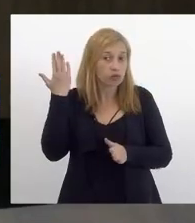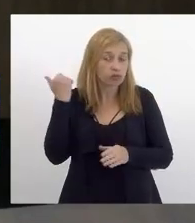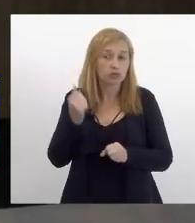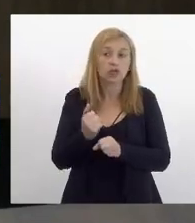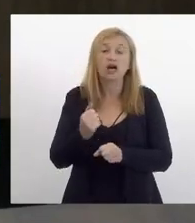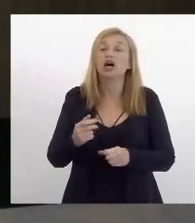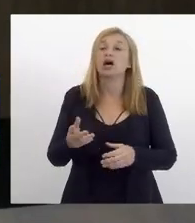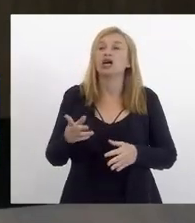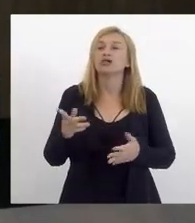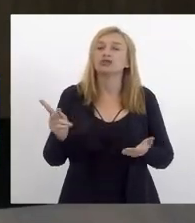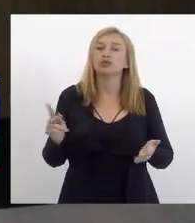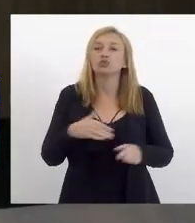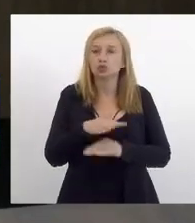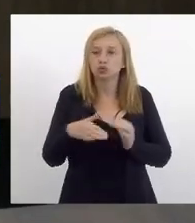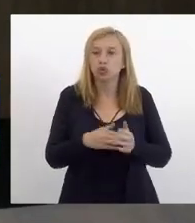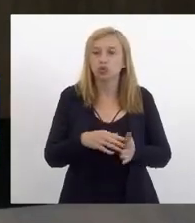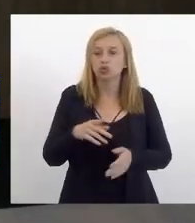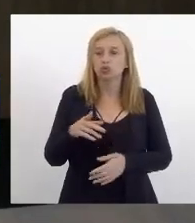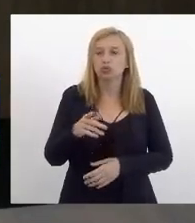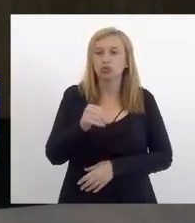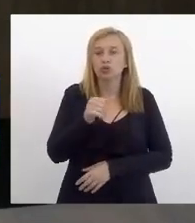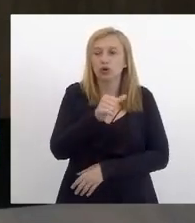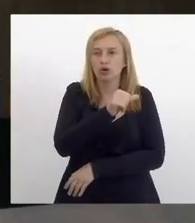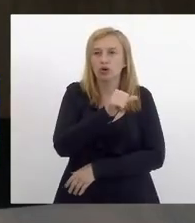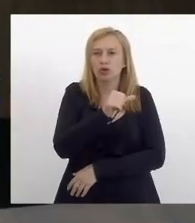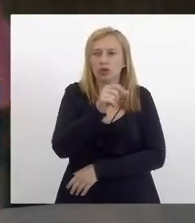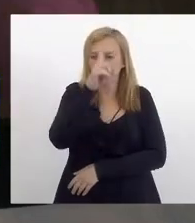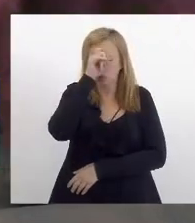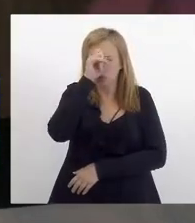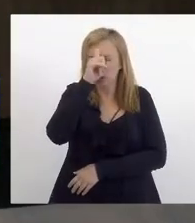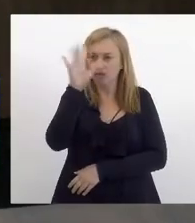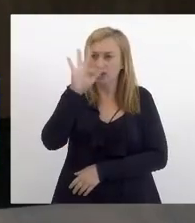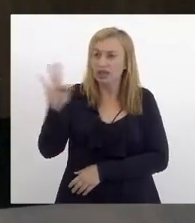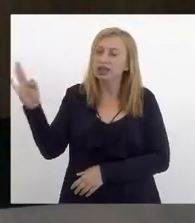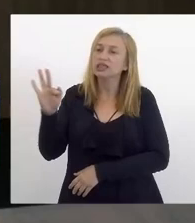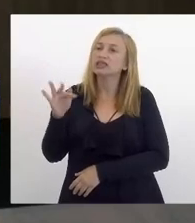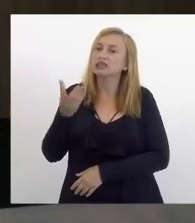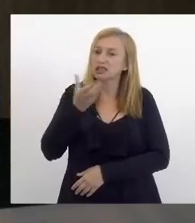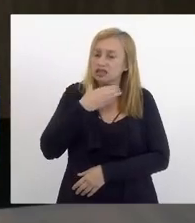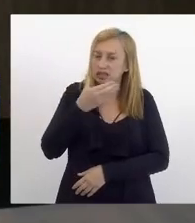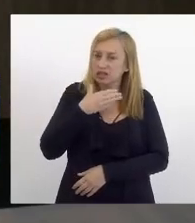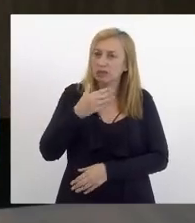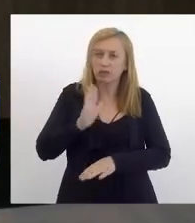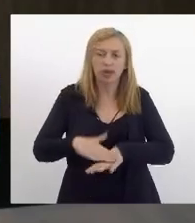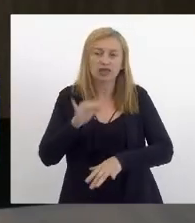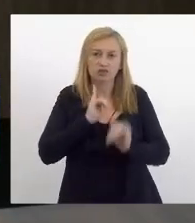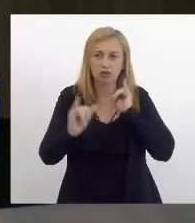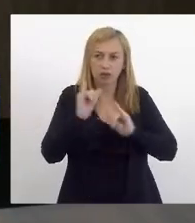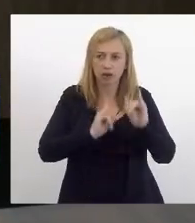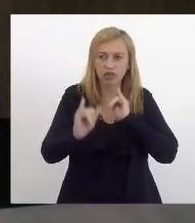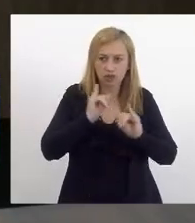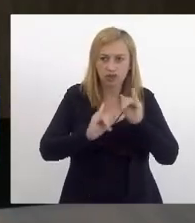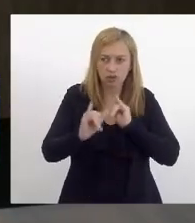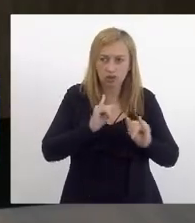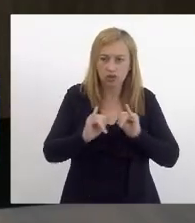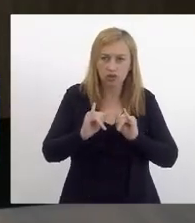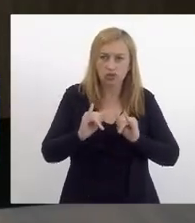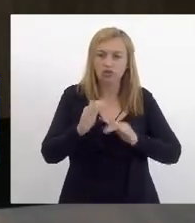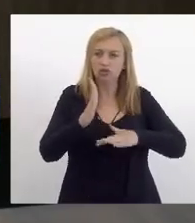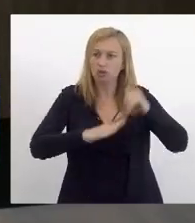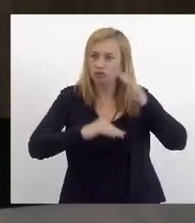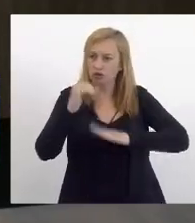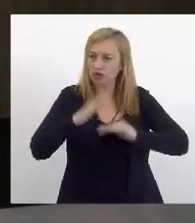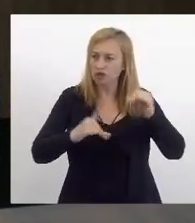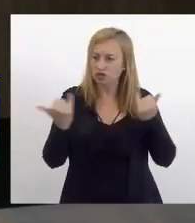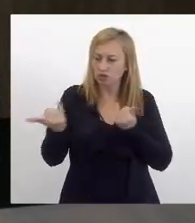federais registra aqui porque em dezembro nós vamos trazer muito mais informações que os trabalhadores estão trazendo